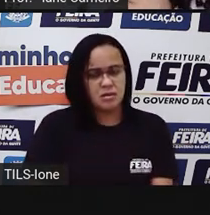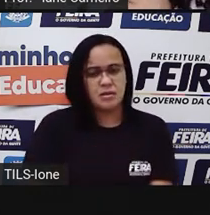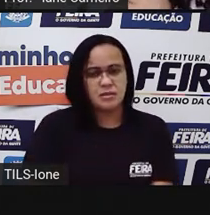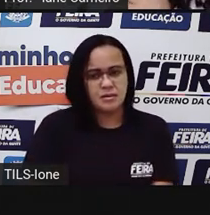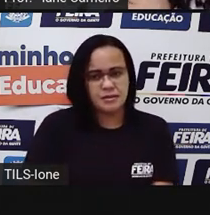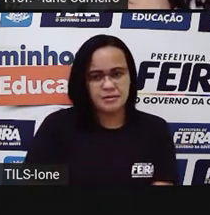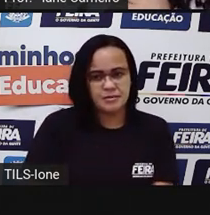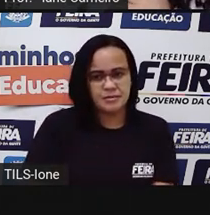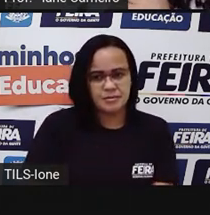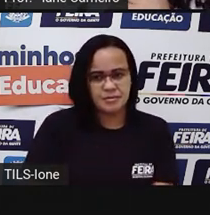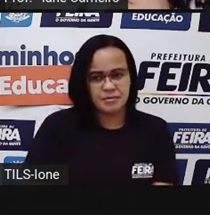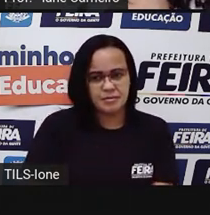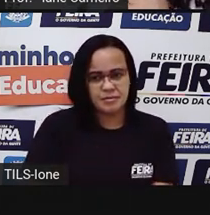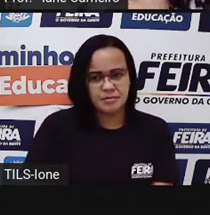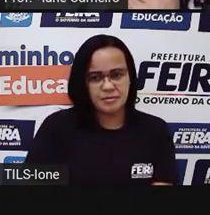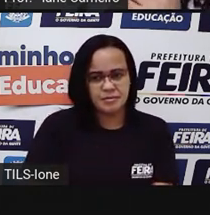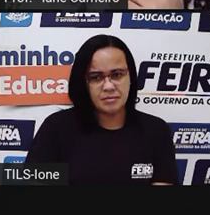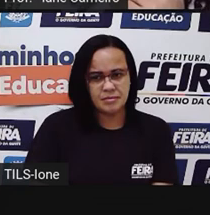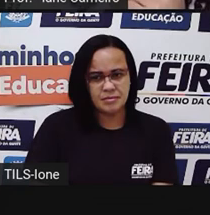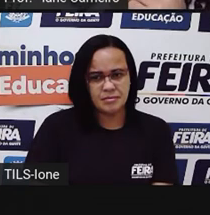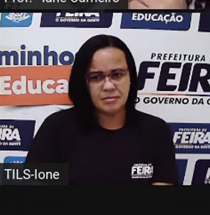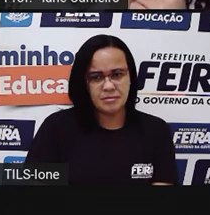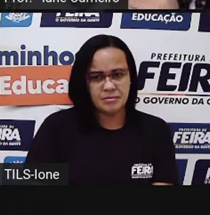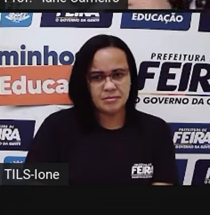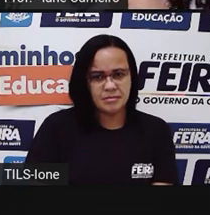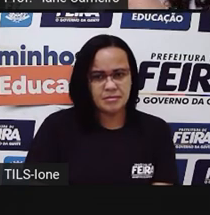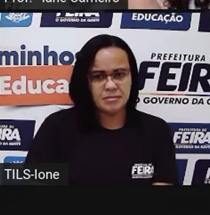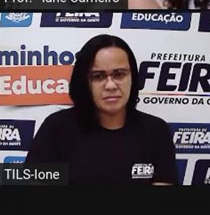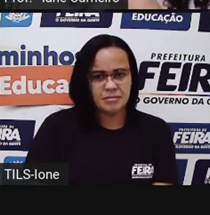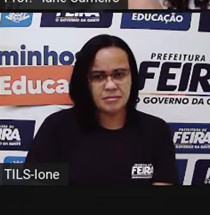Aqui. Foi aqui que você disse?